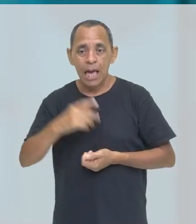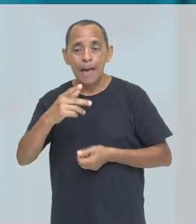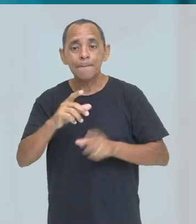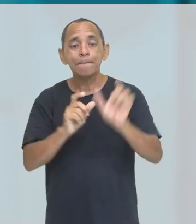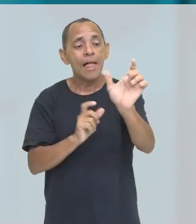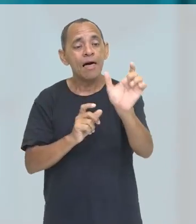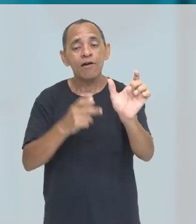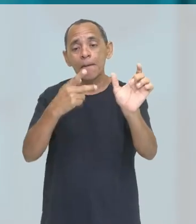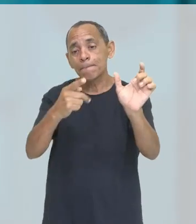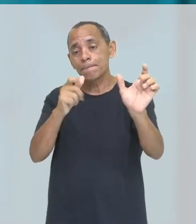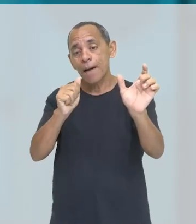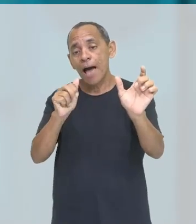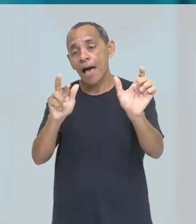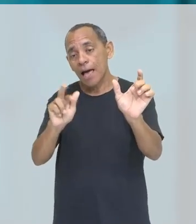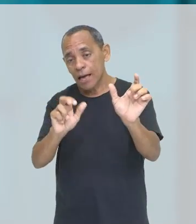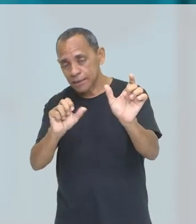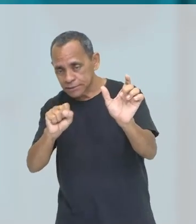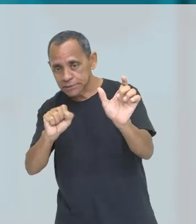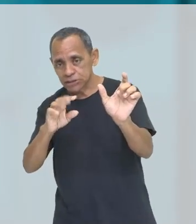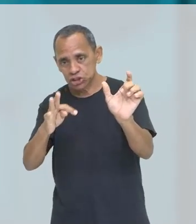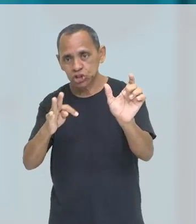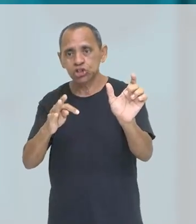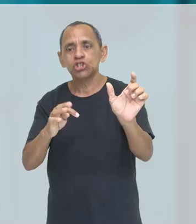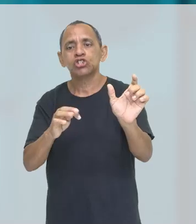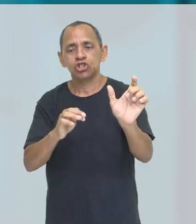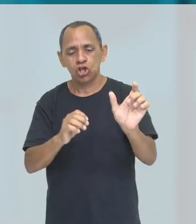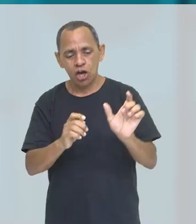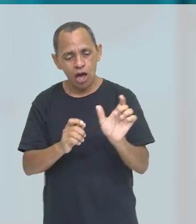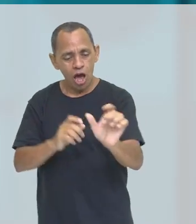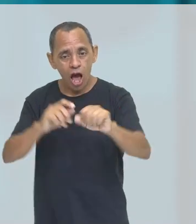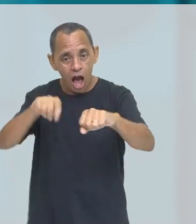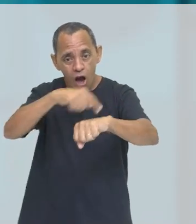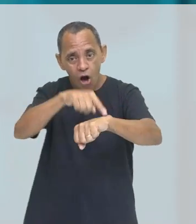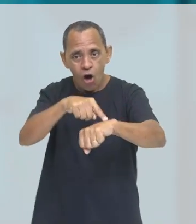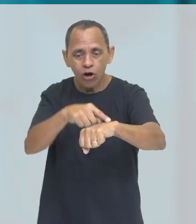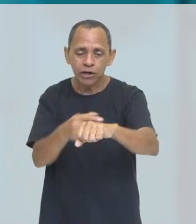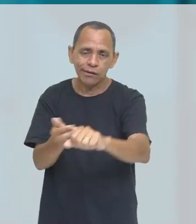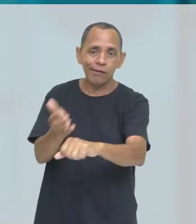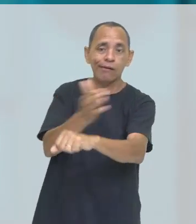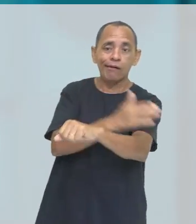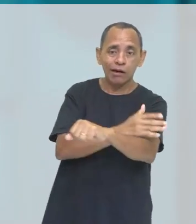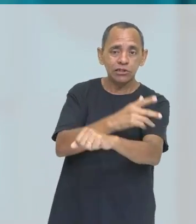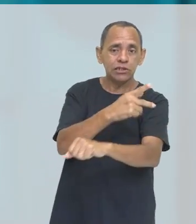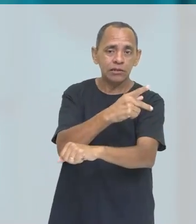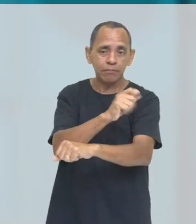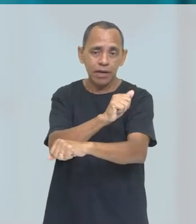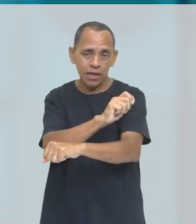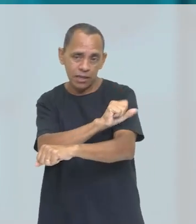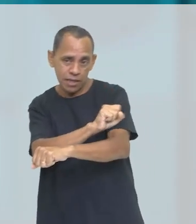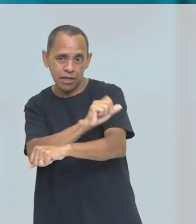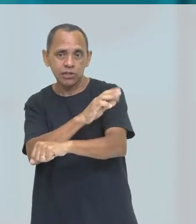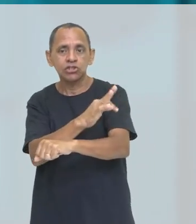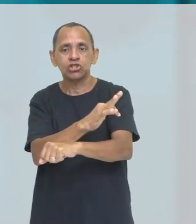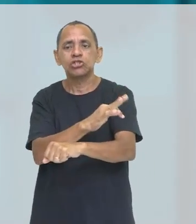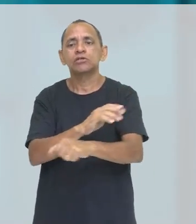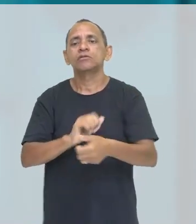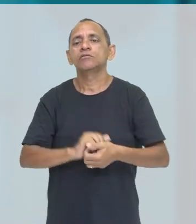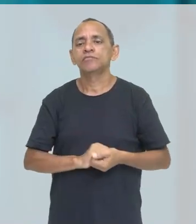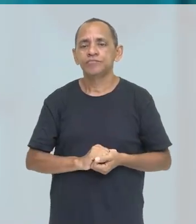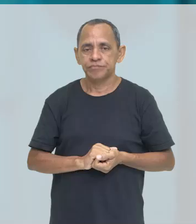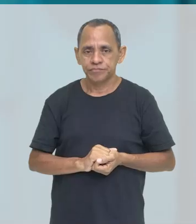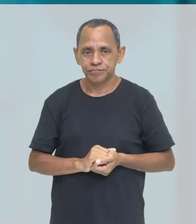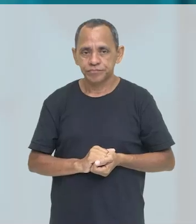E se for 15 minutos para a próxima hora, a preposição to vai estar presente. Todas as formas de se falar a hora.